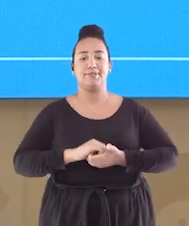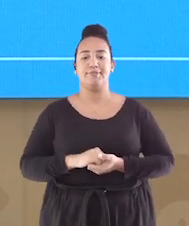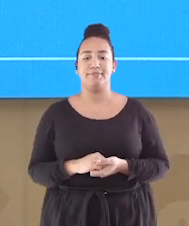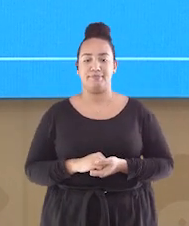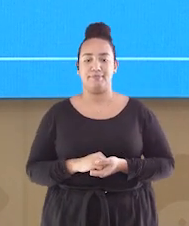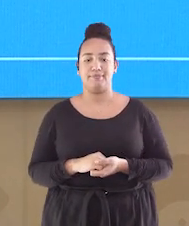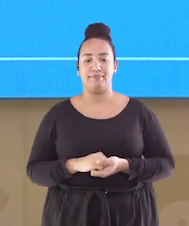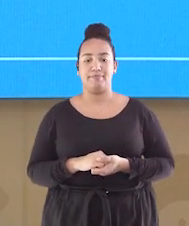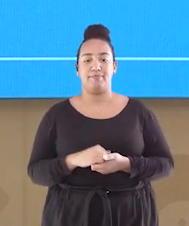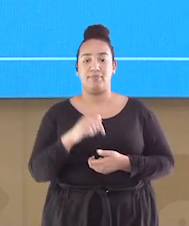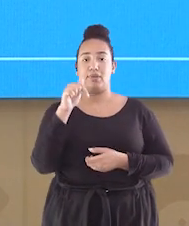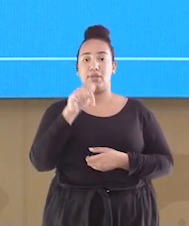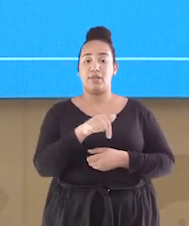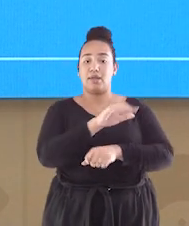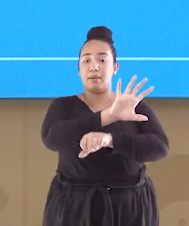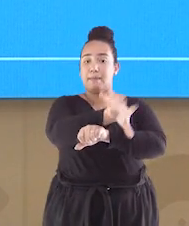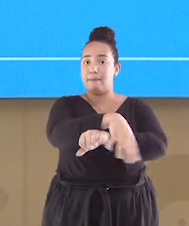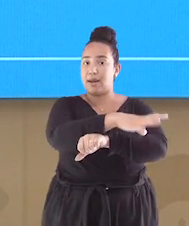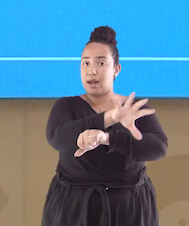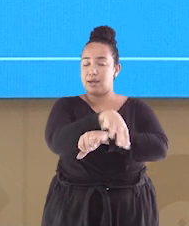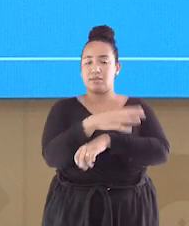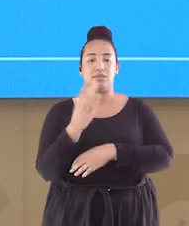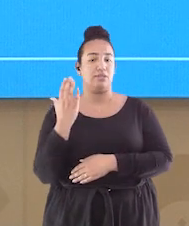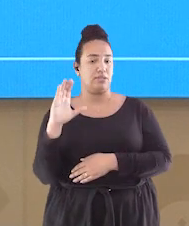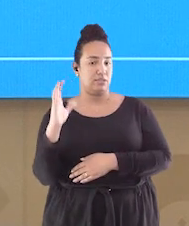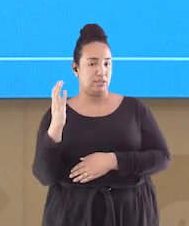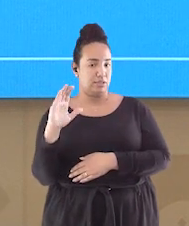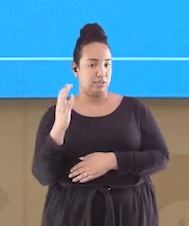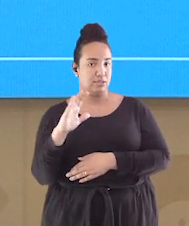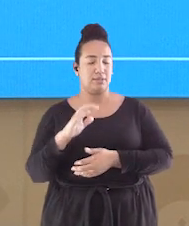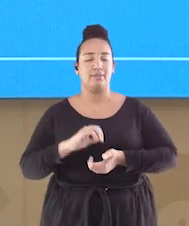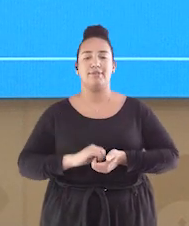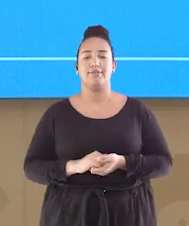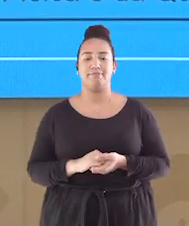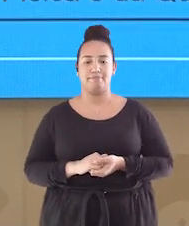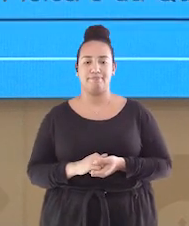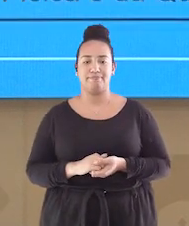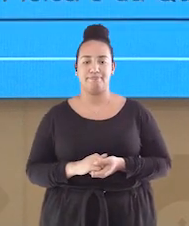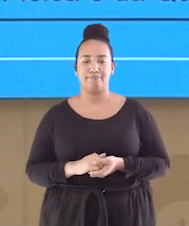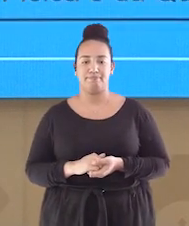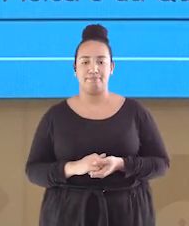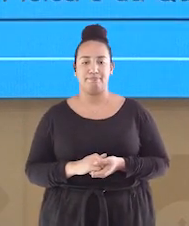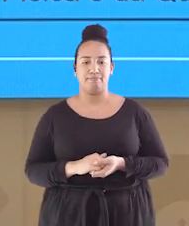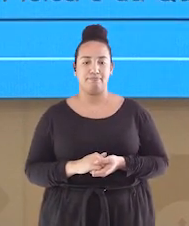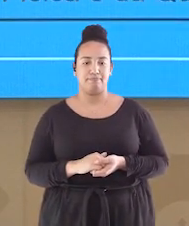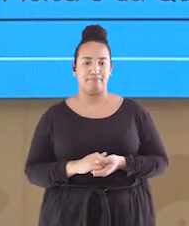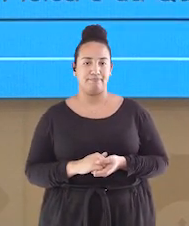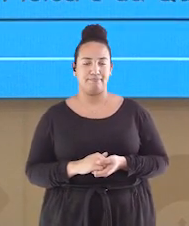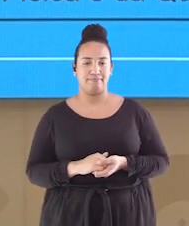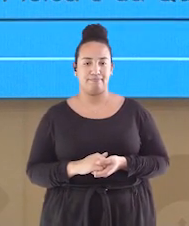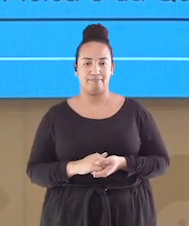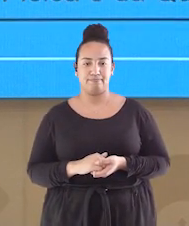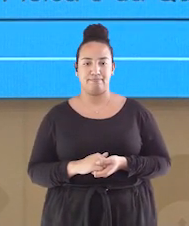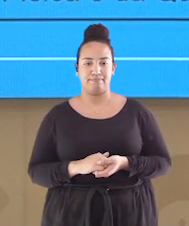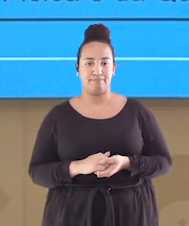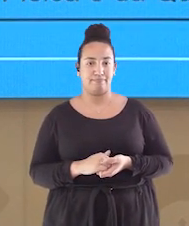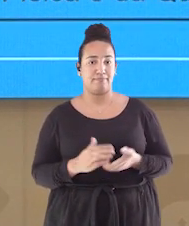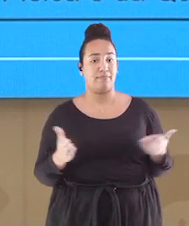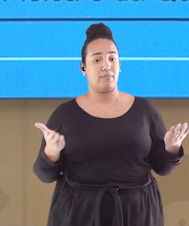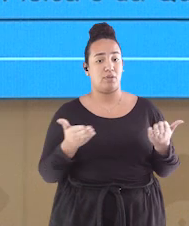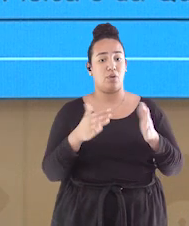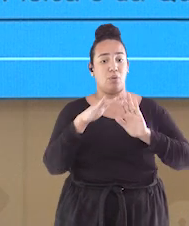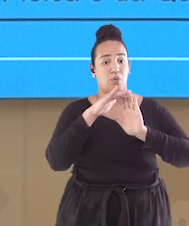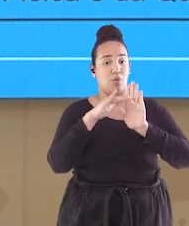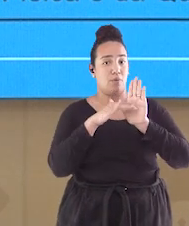Este daqui é a Praça da Ciência. Esta é a Praça da Ciência. A novidade da programação de